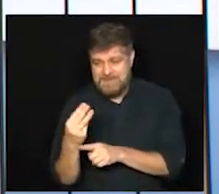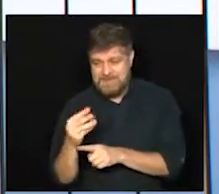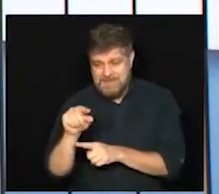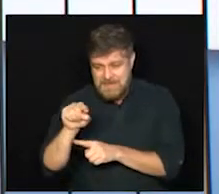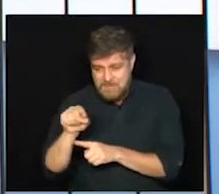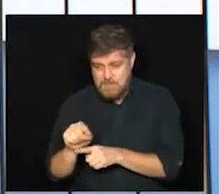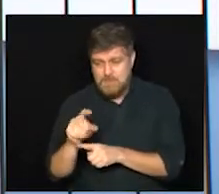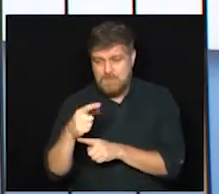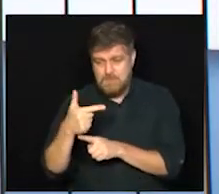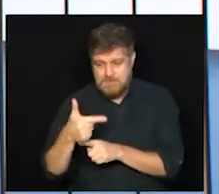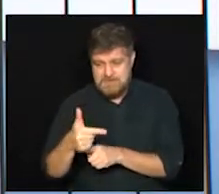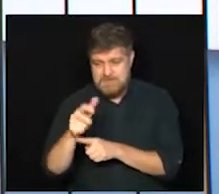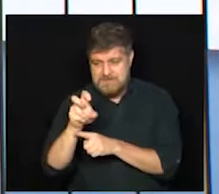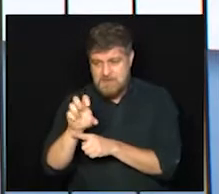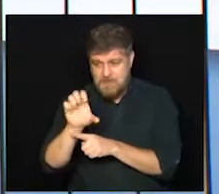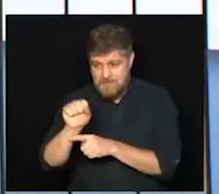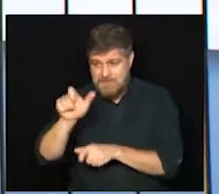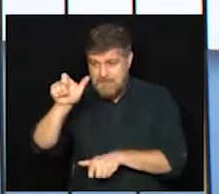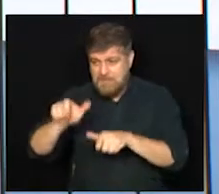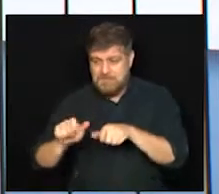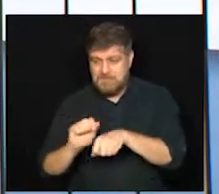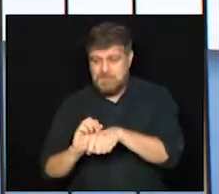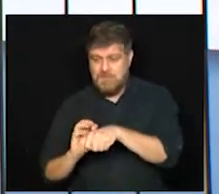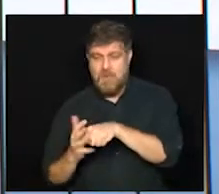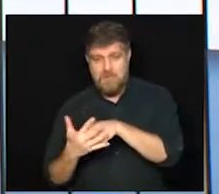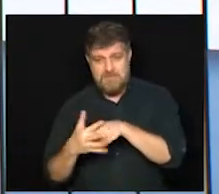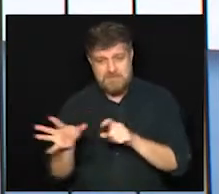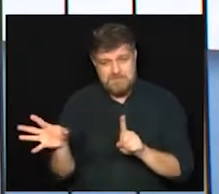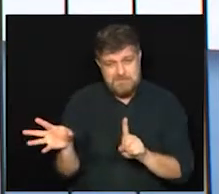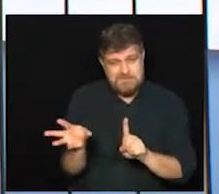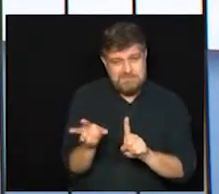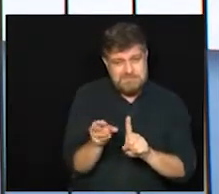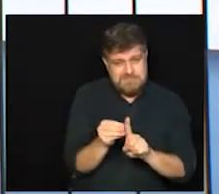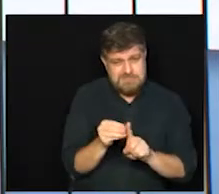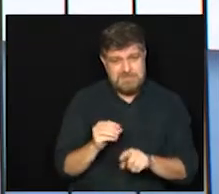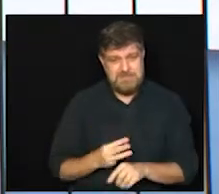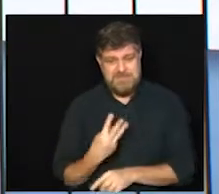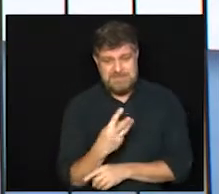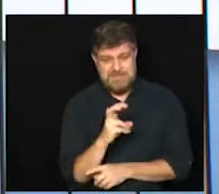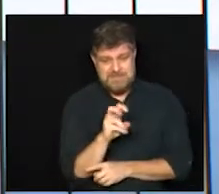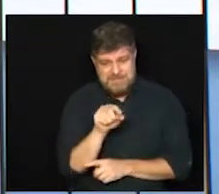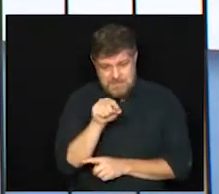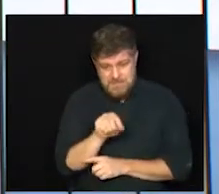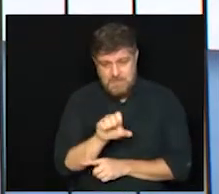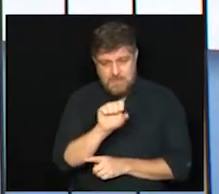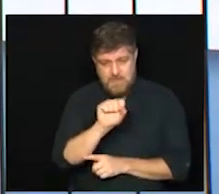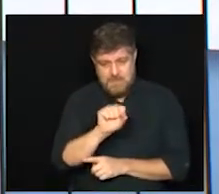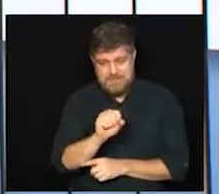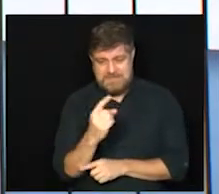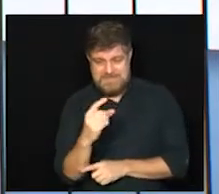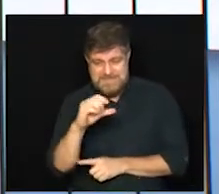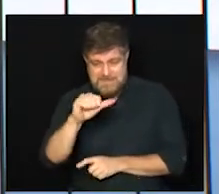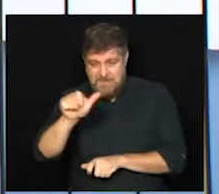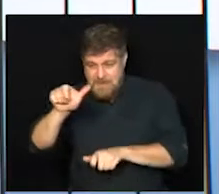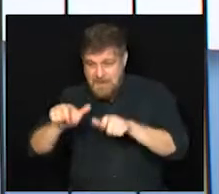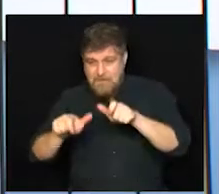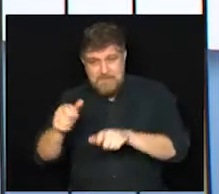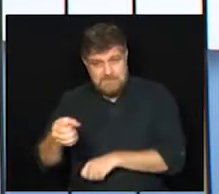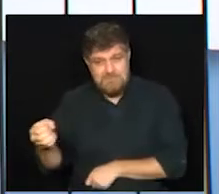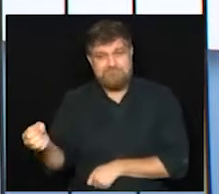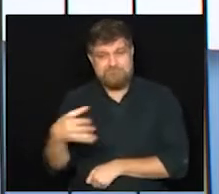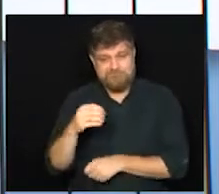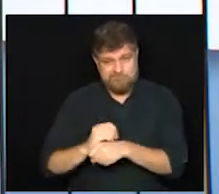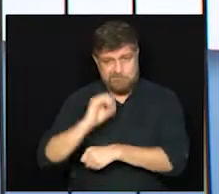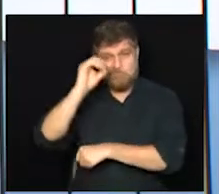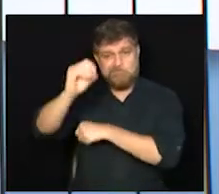258 casos da Covid-19. São 35 mil, 819 novos casos nas últimas 24